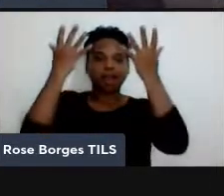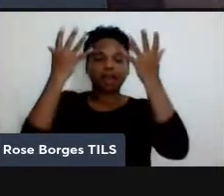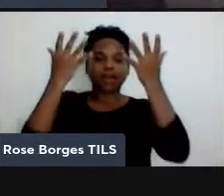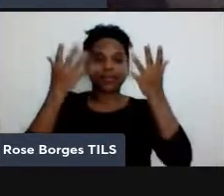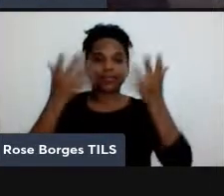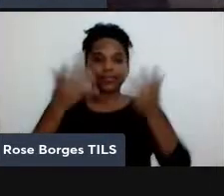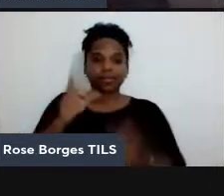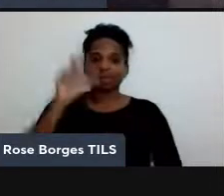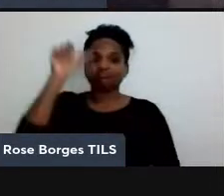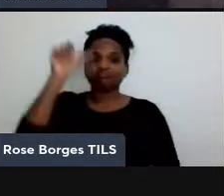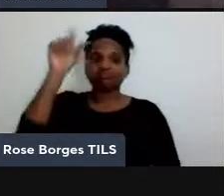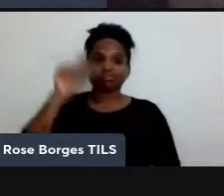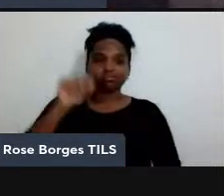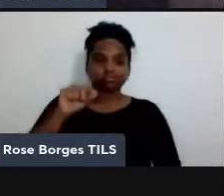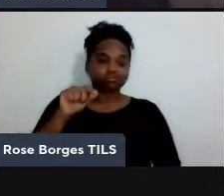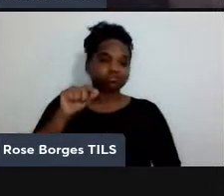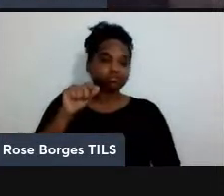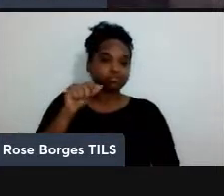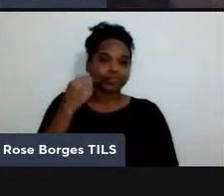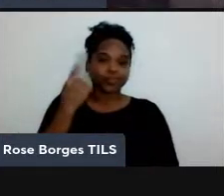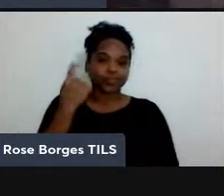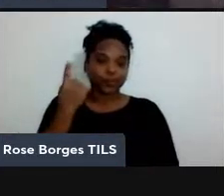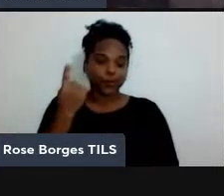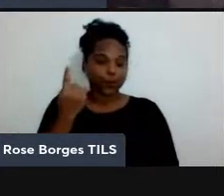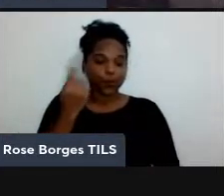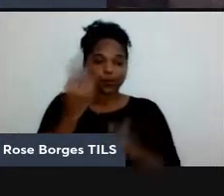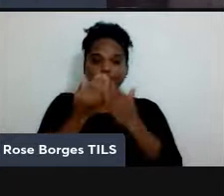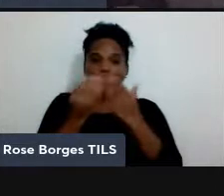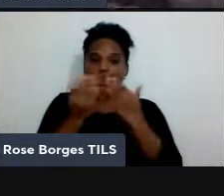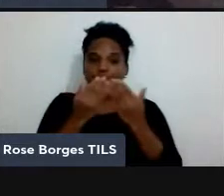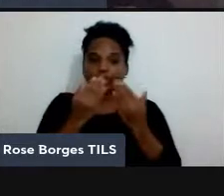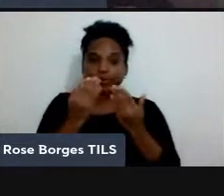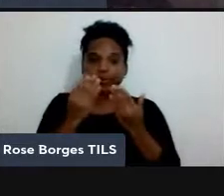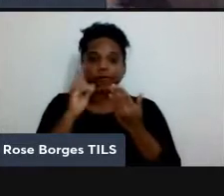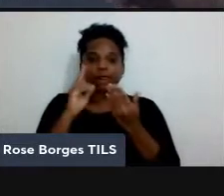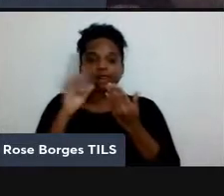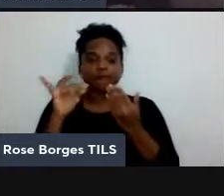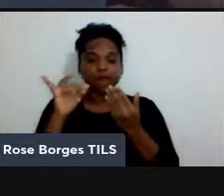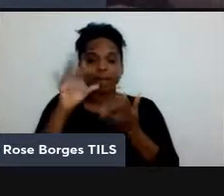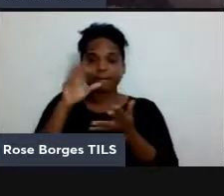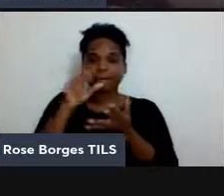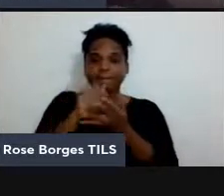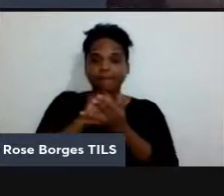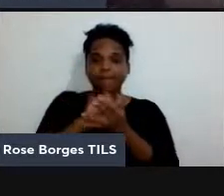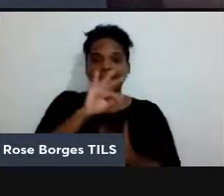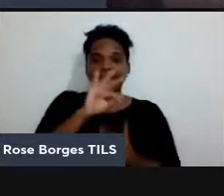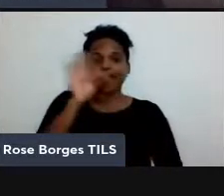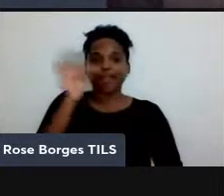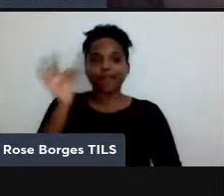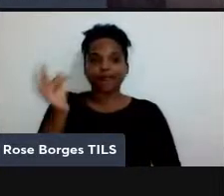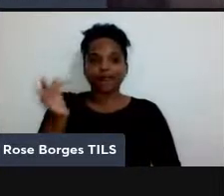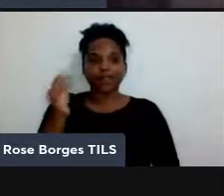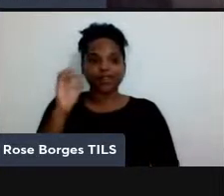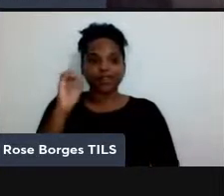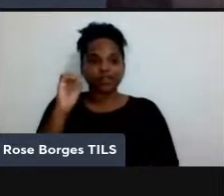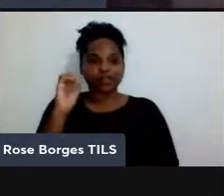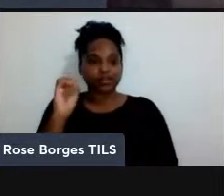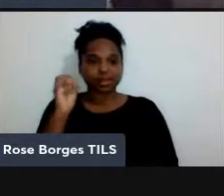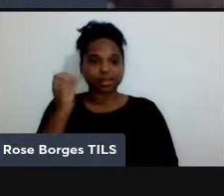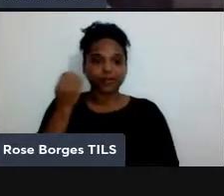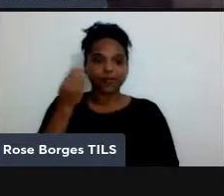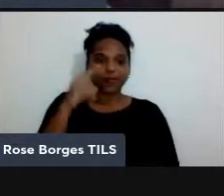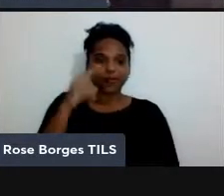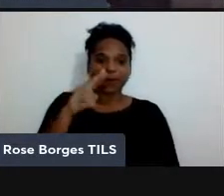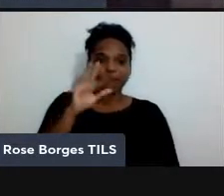ou seja de maneira aleatória eu vou estar computando f de 0 ou f de 1 ou qualquer uma das outras entradas